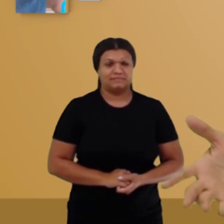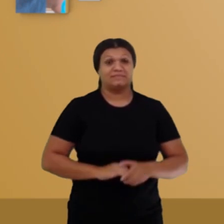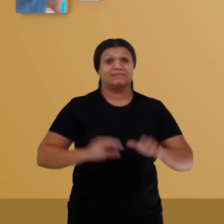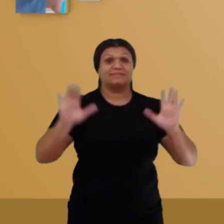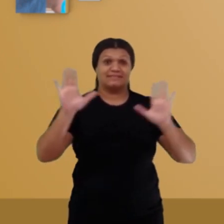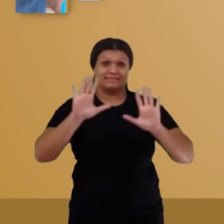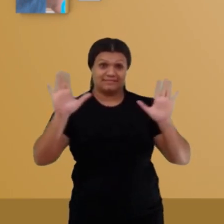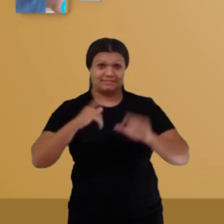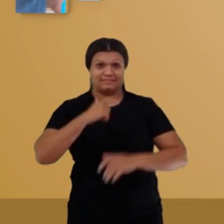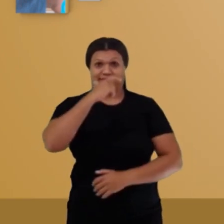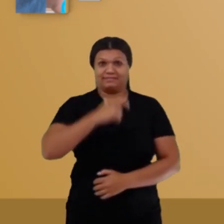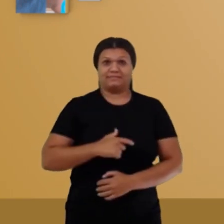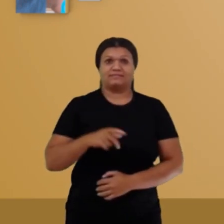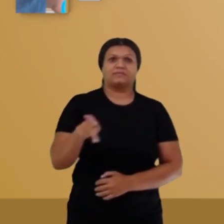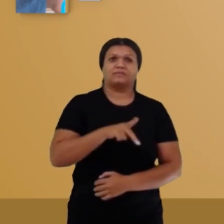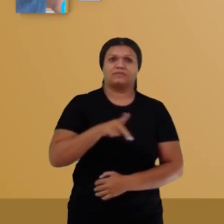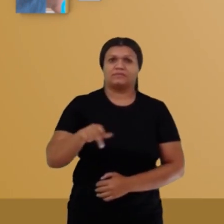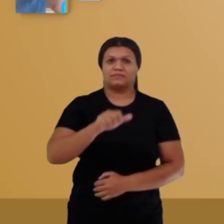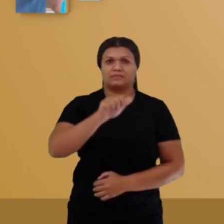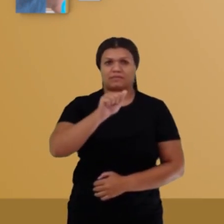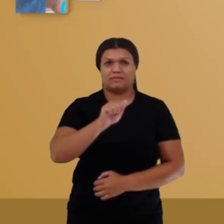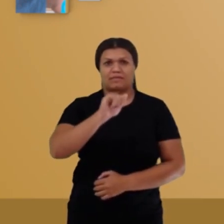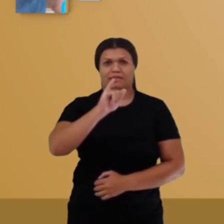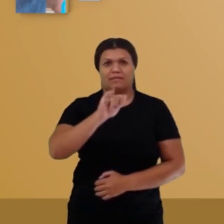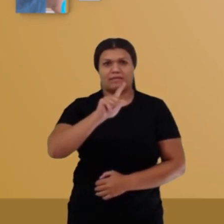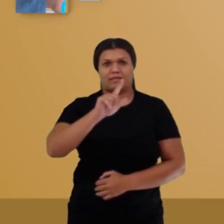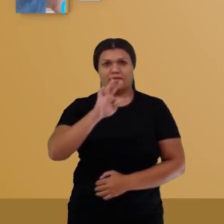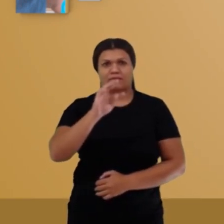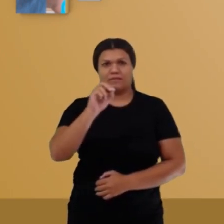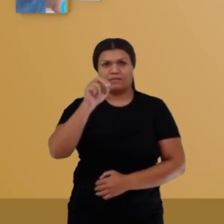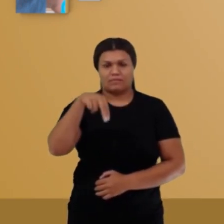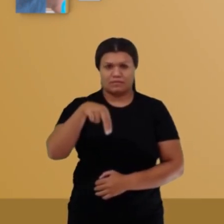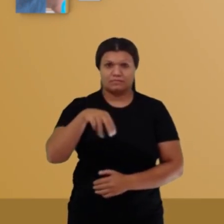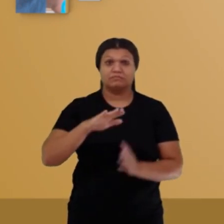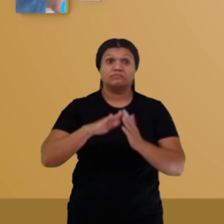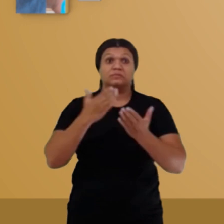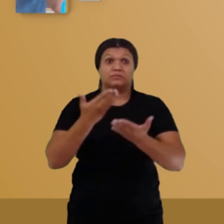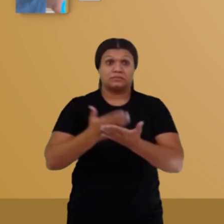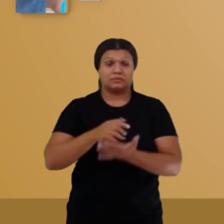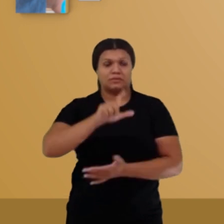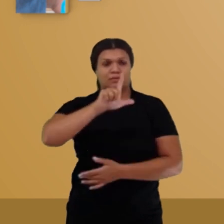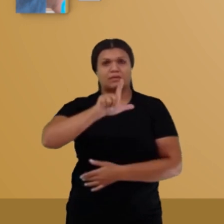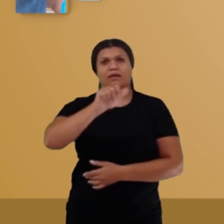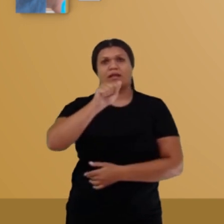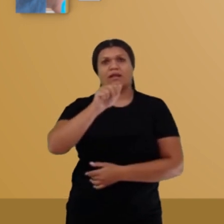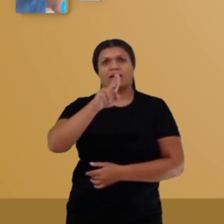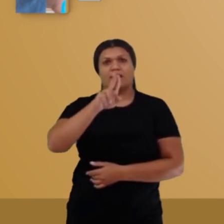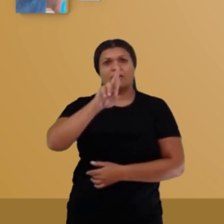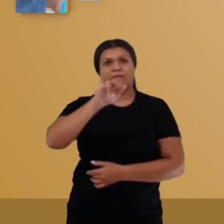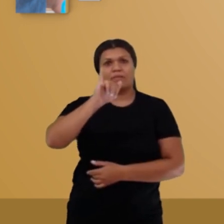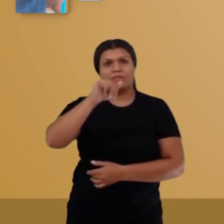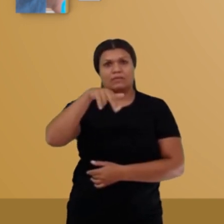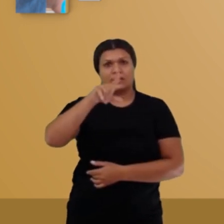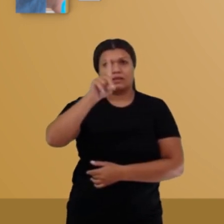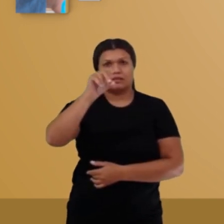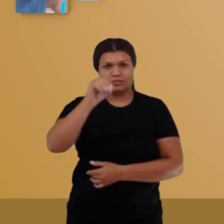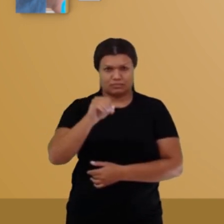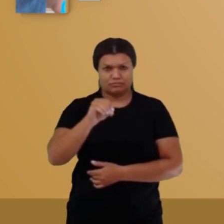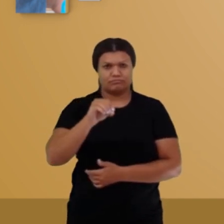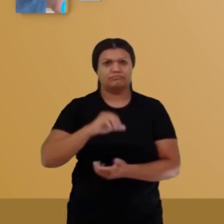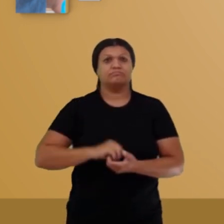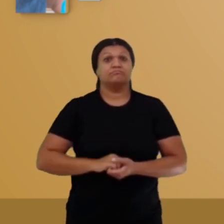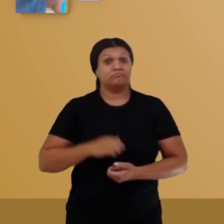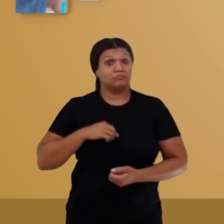Olá, sou o professor Ailton Domingos, da Escola Municipal Laurindo Sobreira do